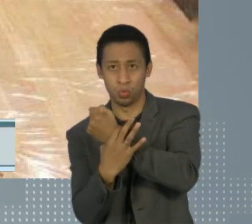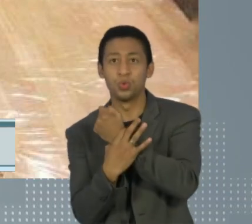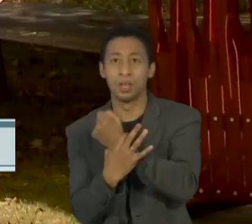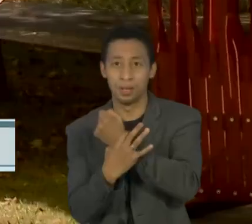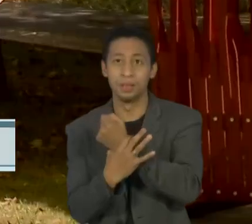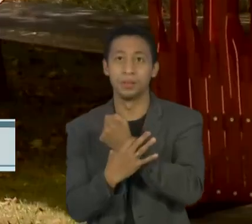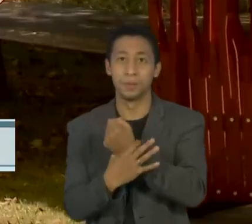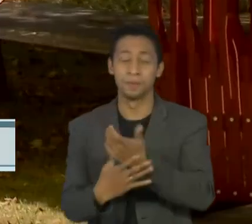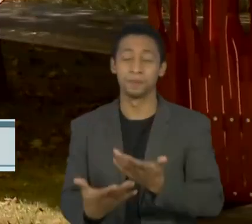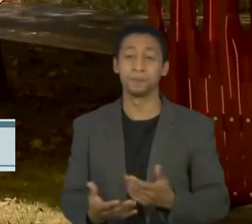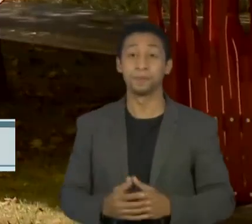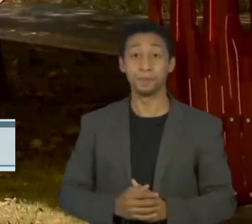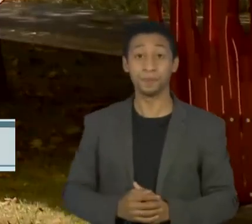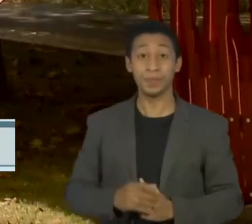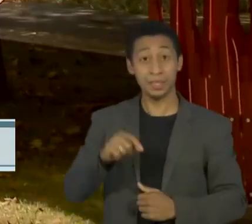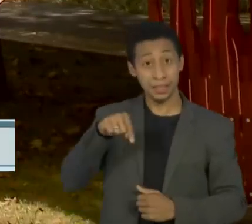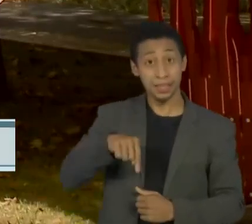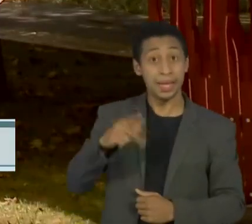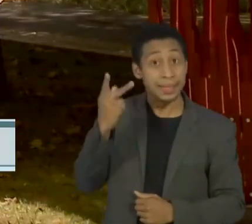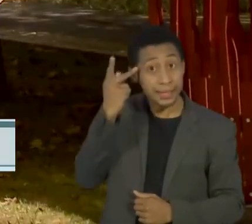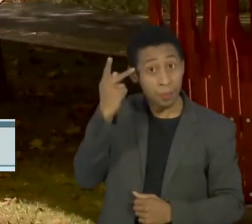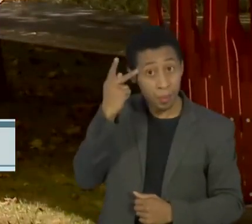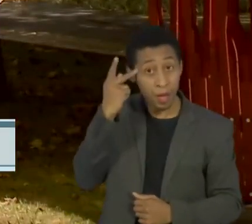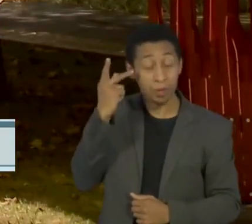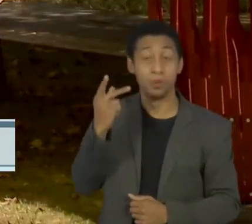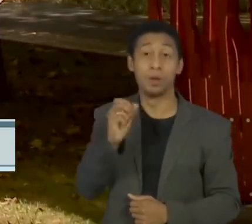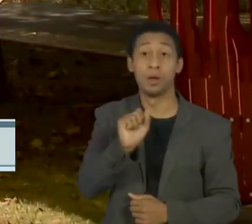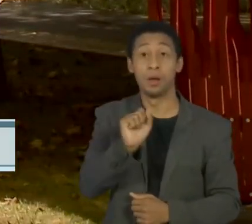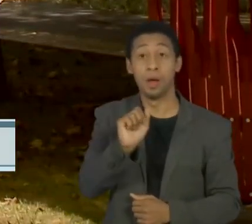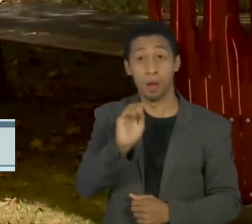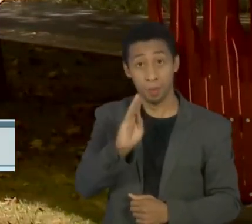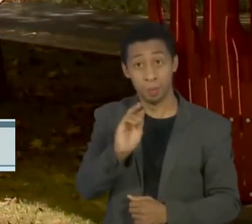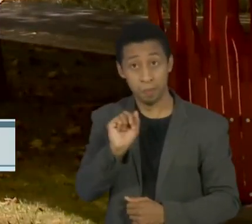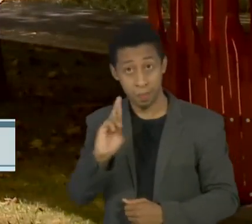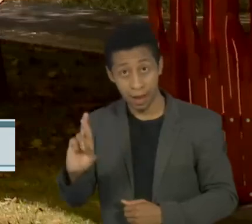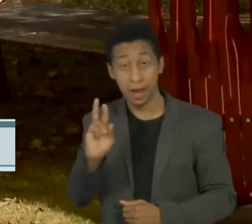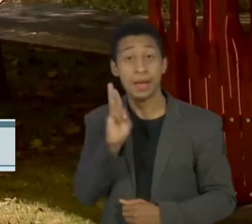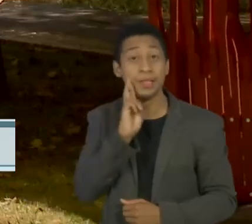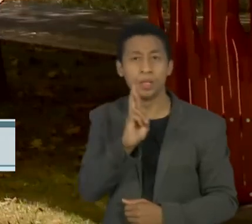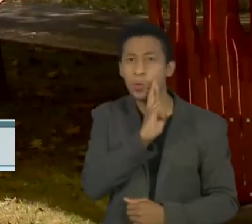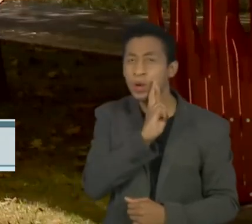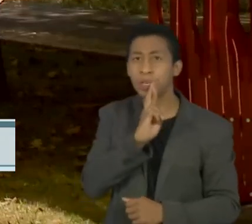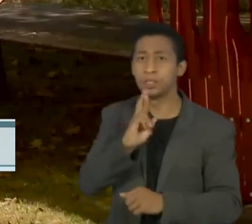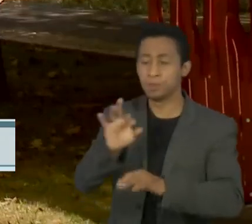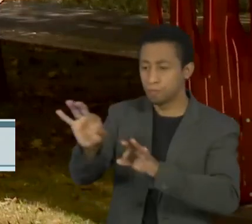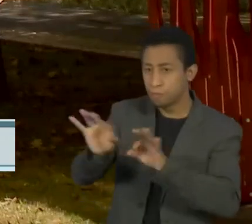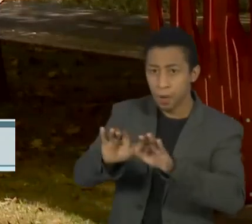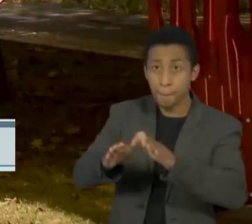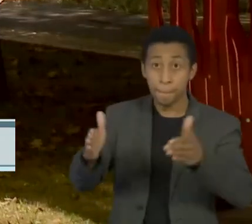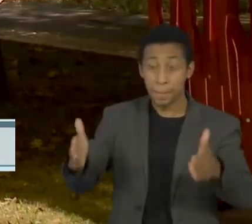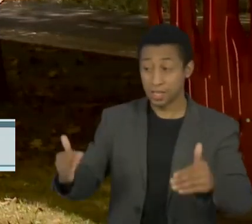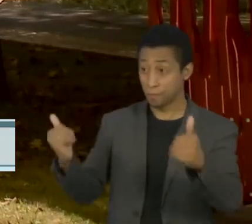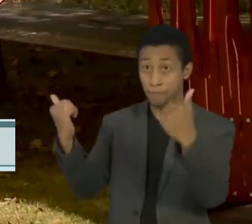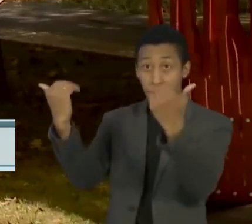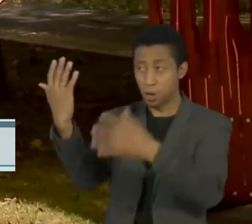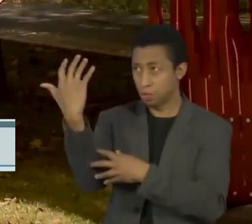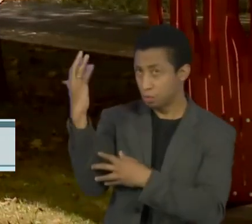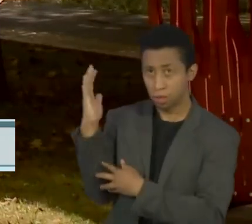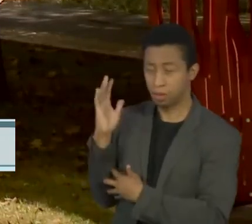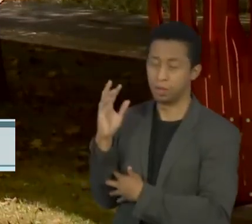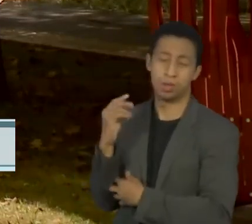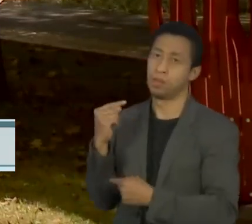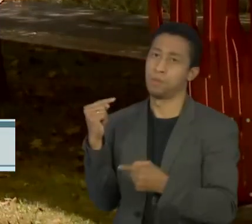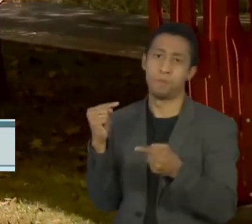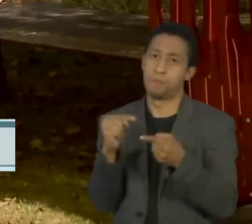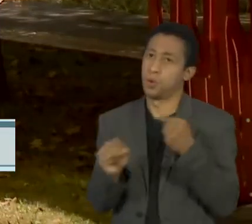pandemia. Aqui em São Paulo, bares e restaurantes não podem montar mesas assim ao ar livre. Segundo a Vigilância Sanitária,